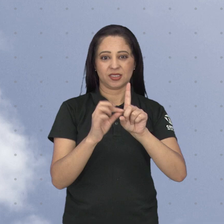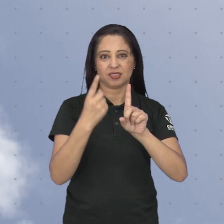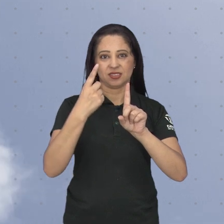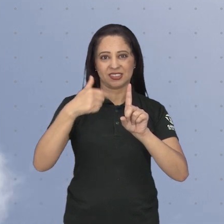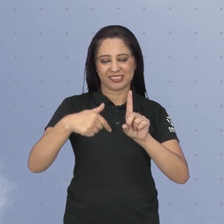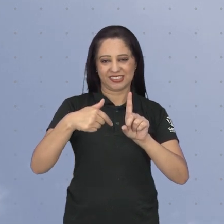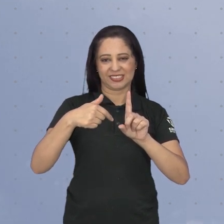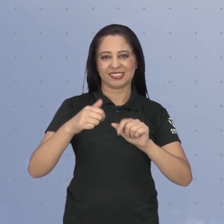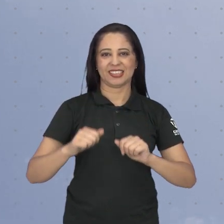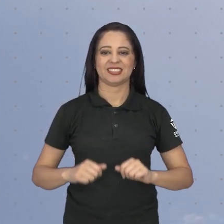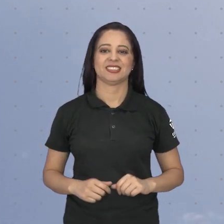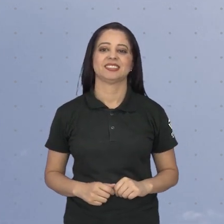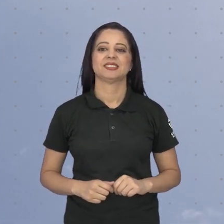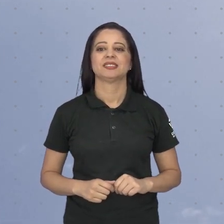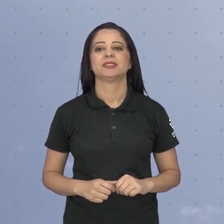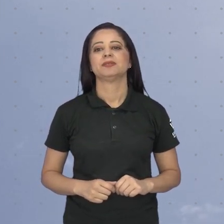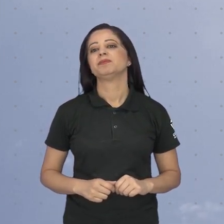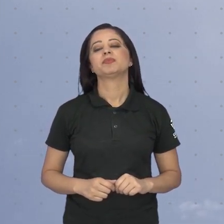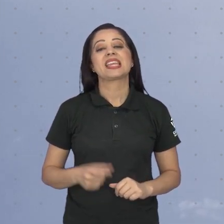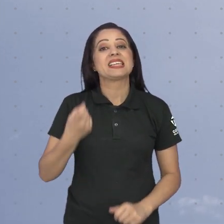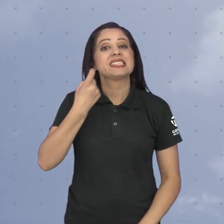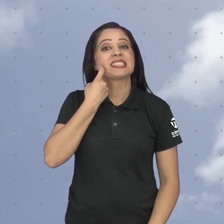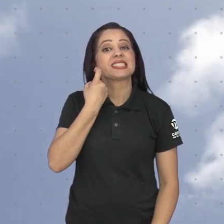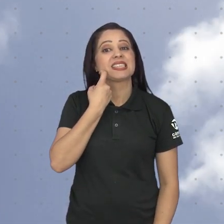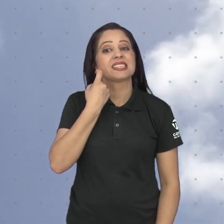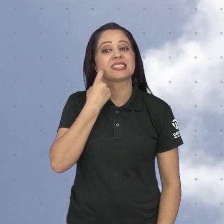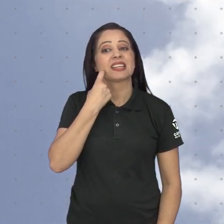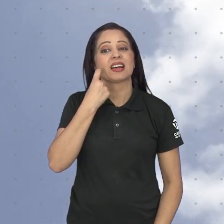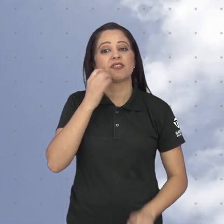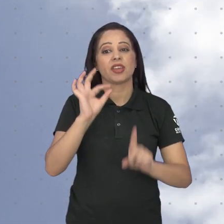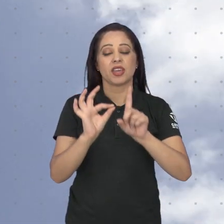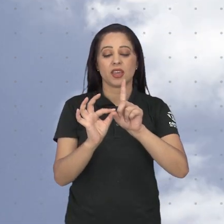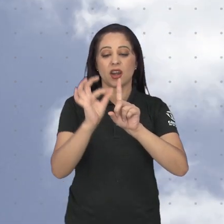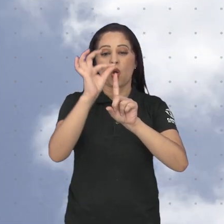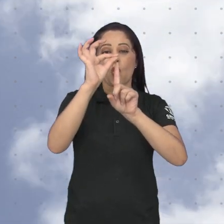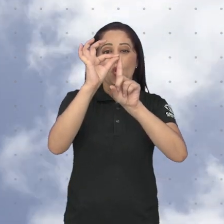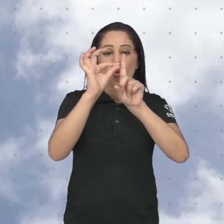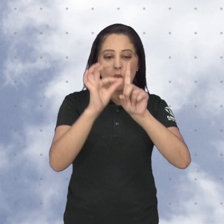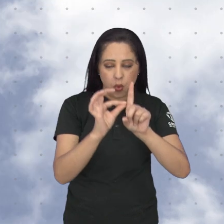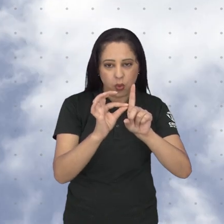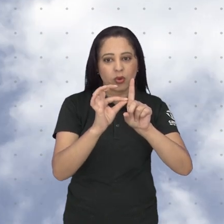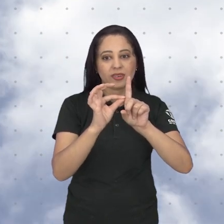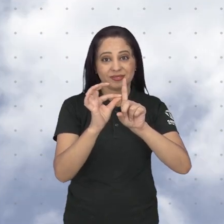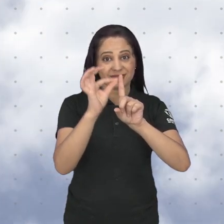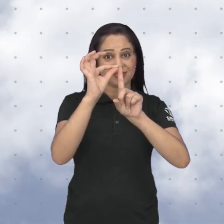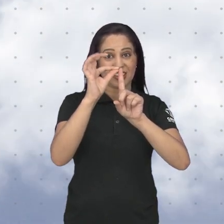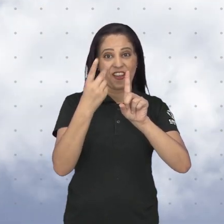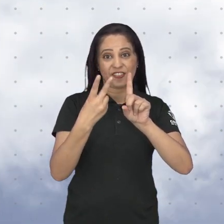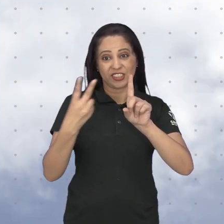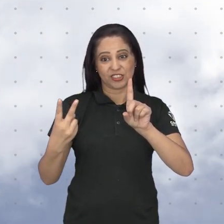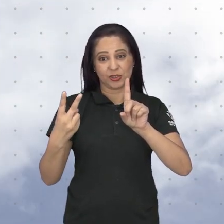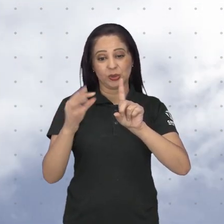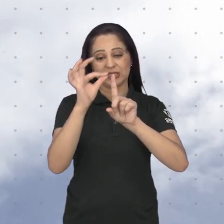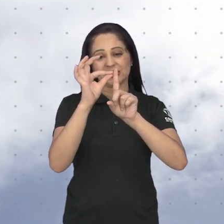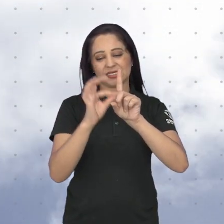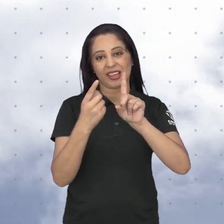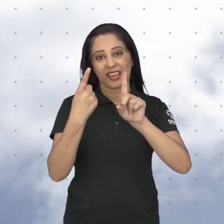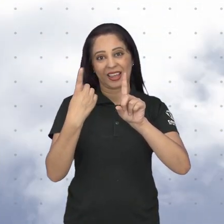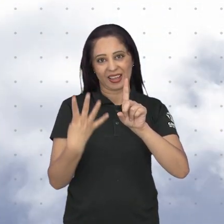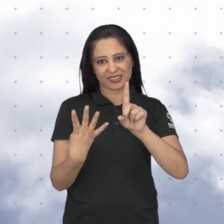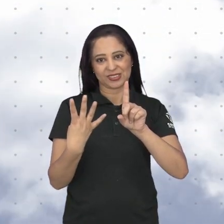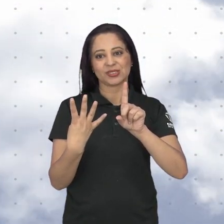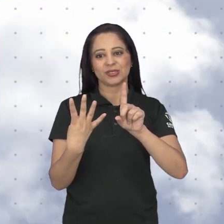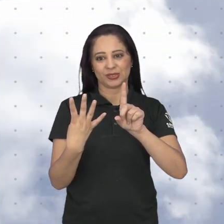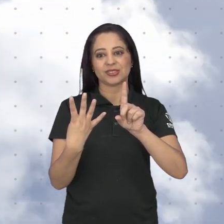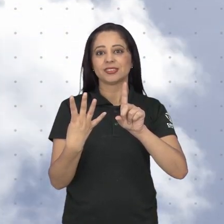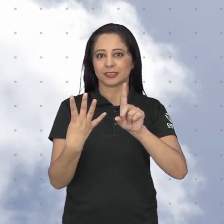e a mínima de 17. Na sexta-feira, temperatura deve cair um pouco. A máxima fica em 22 e a mínima em 14